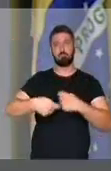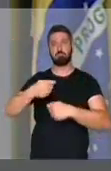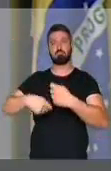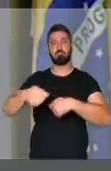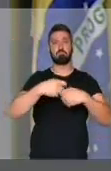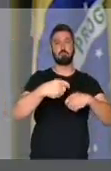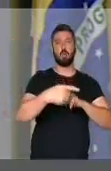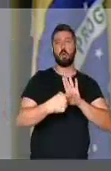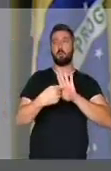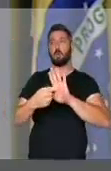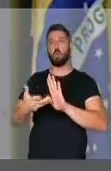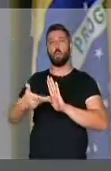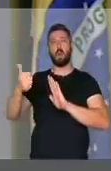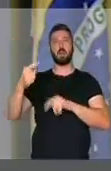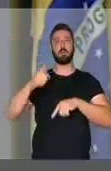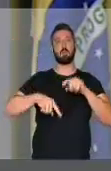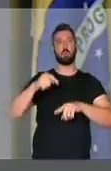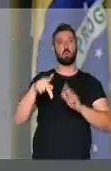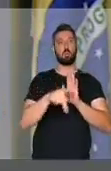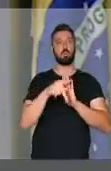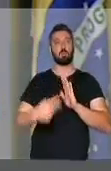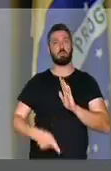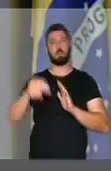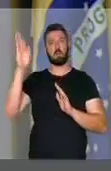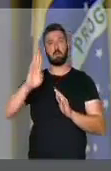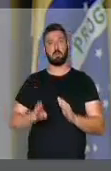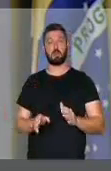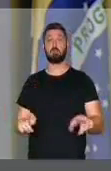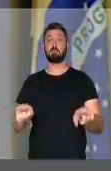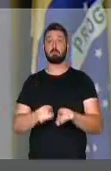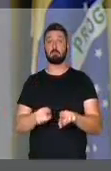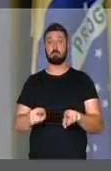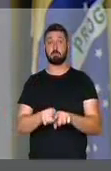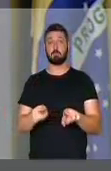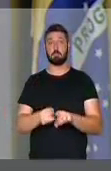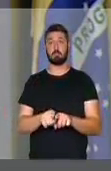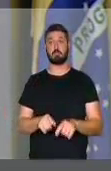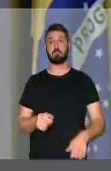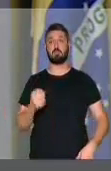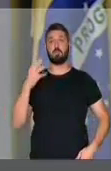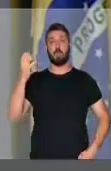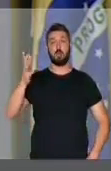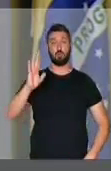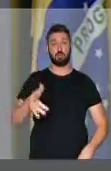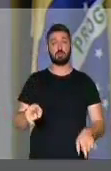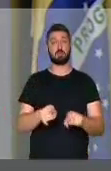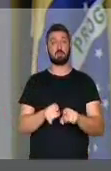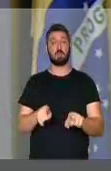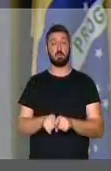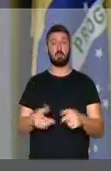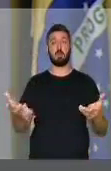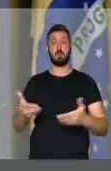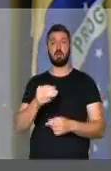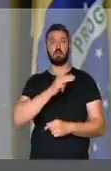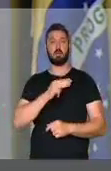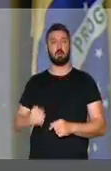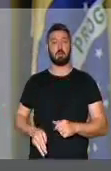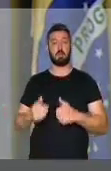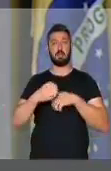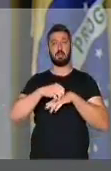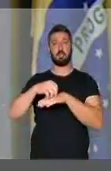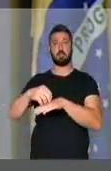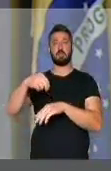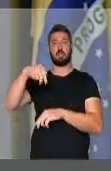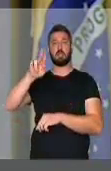negociando e mostrando a qualidade dos nossos produtos. Também está em viagem internacional o nosso ministro do